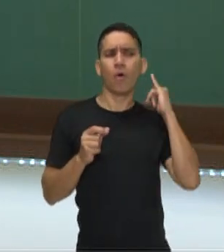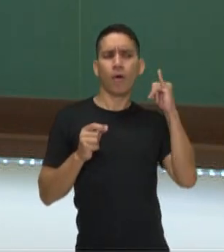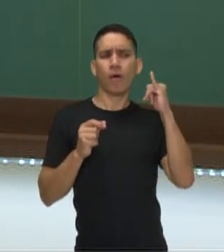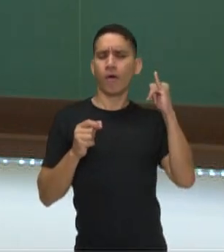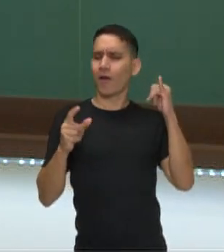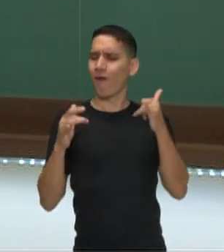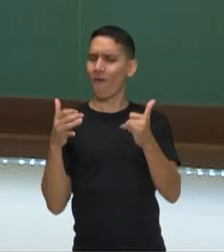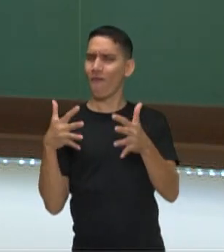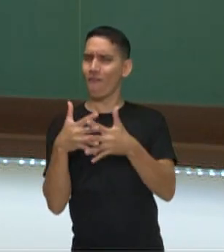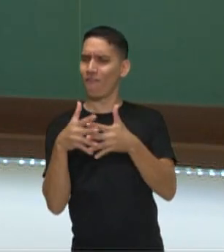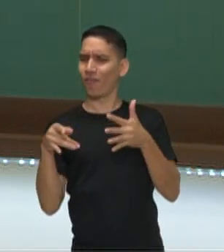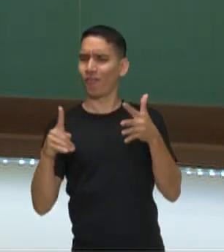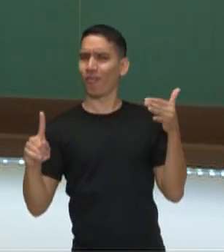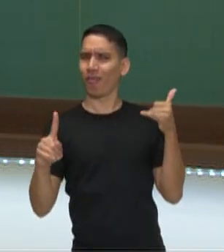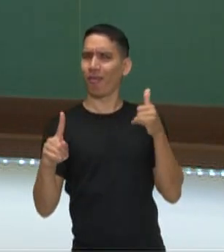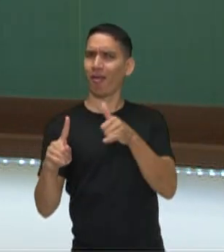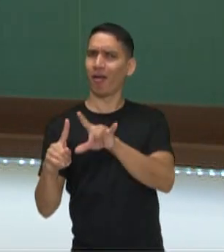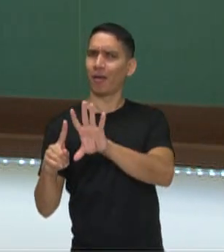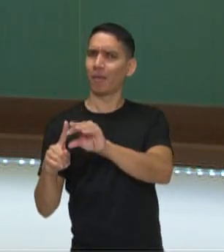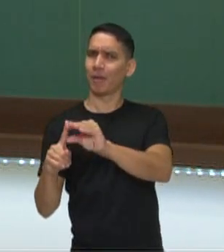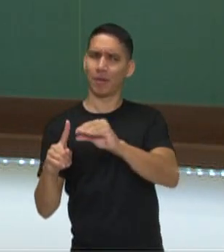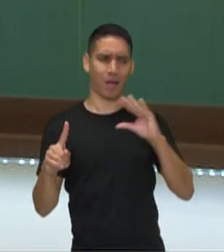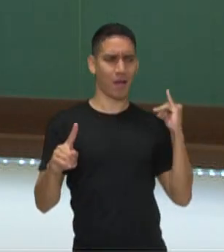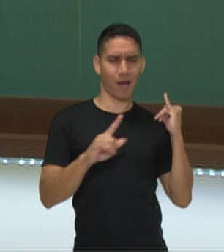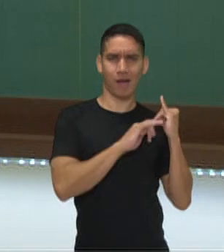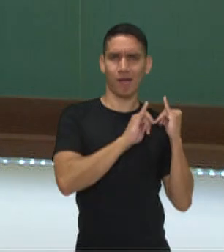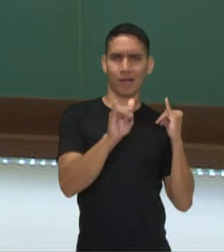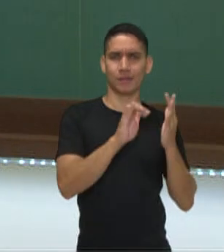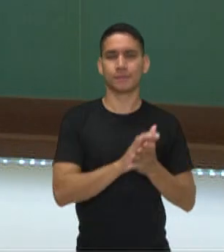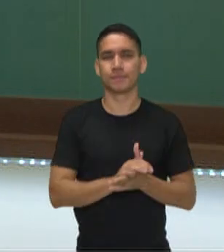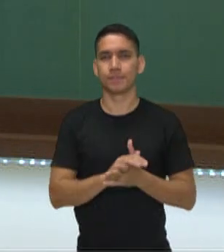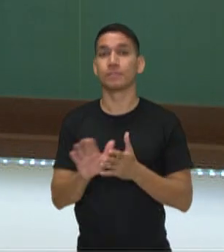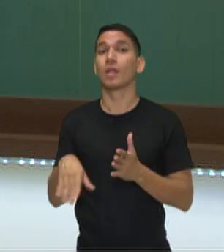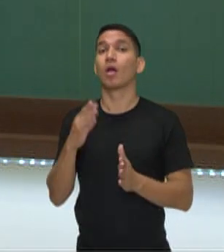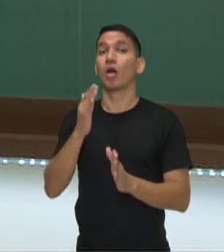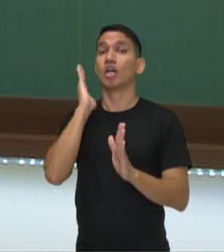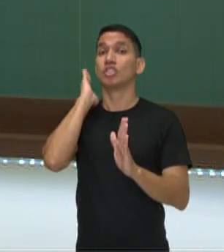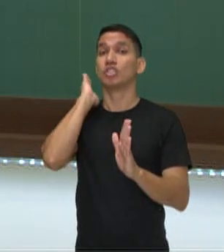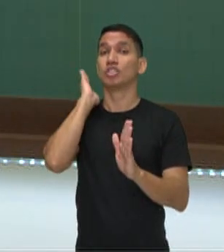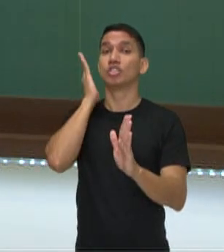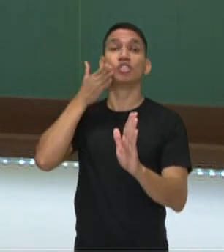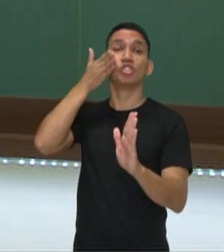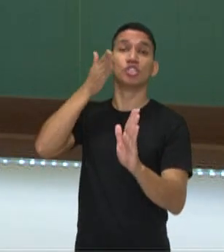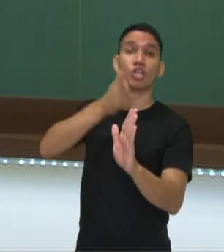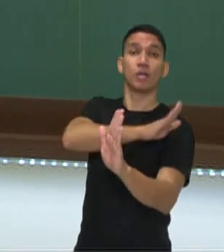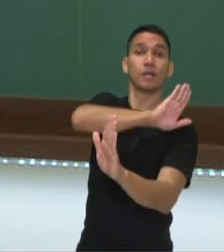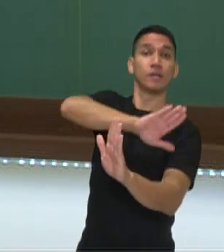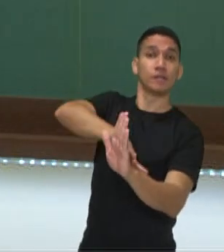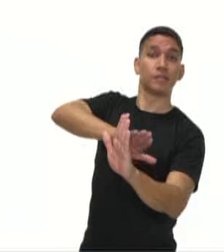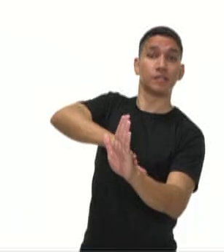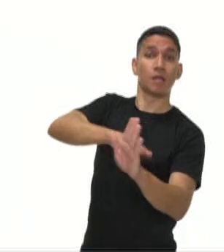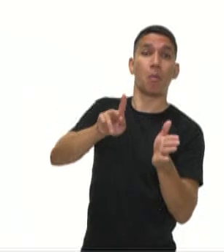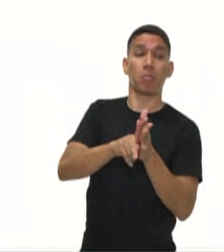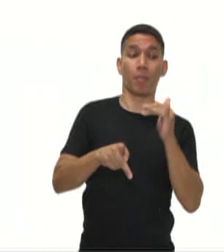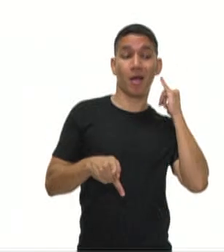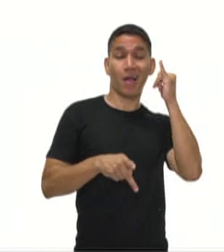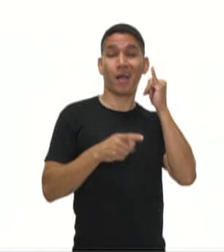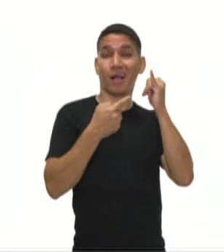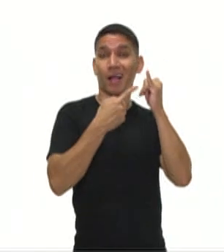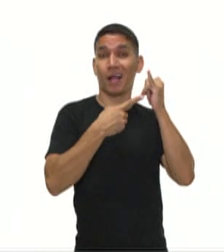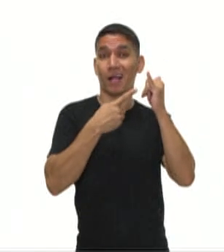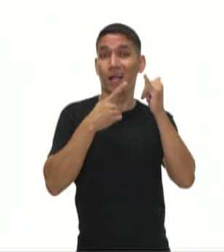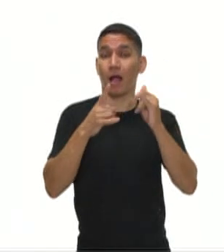personagens. E o discurso indireto, o narrador detém a palavra. No discurso